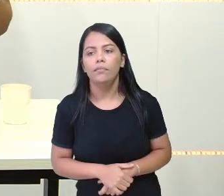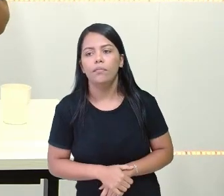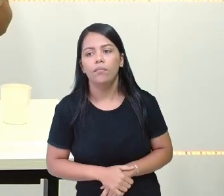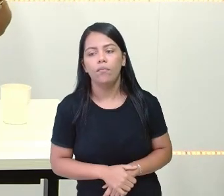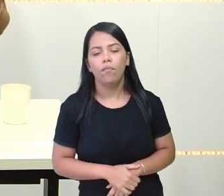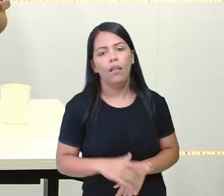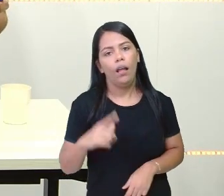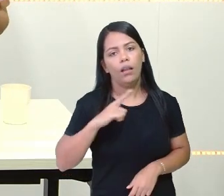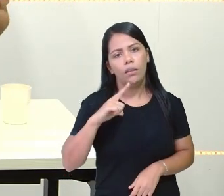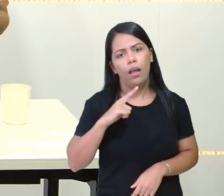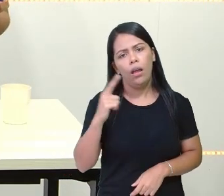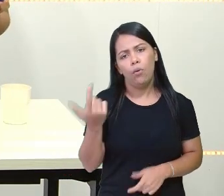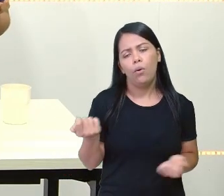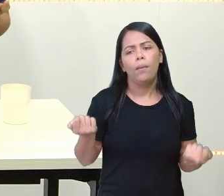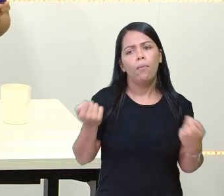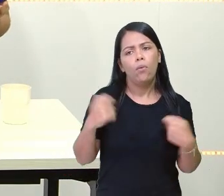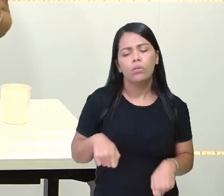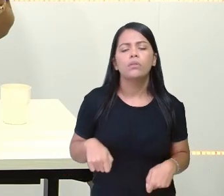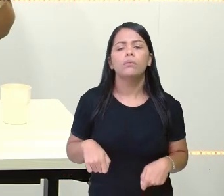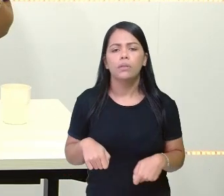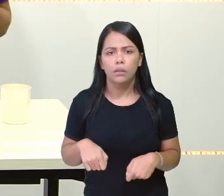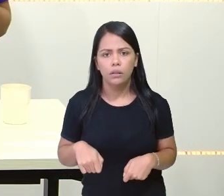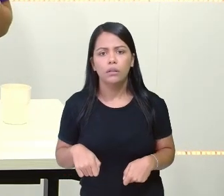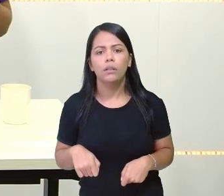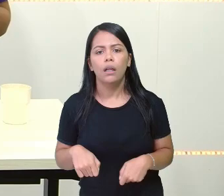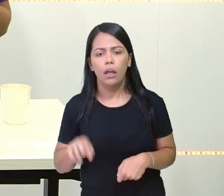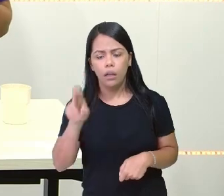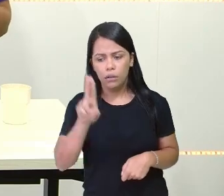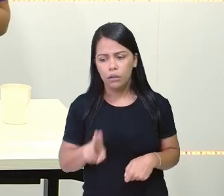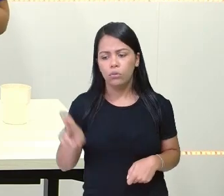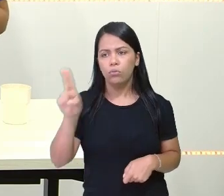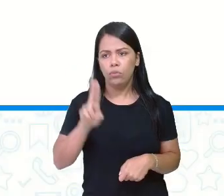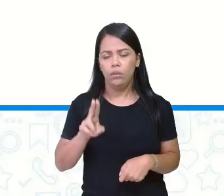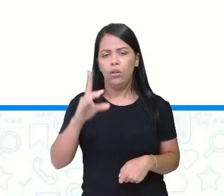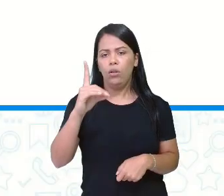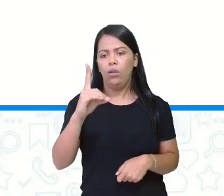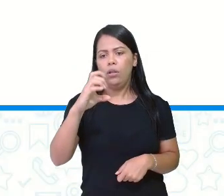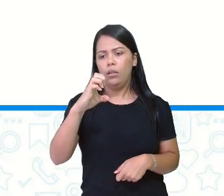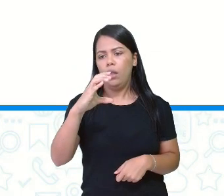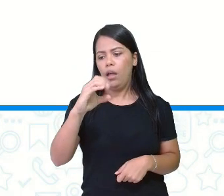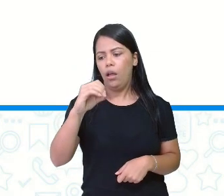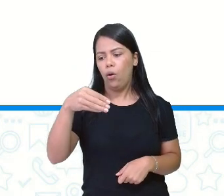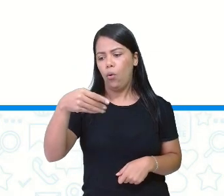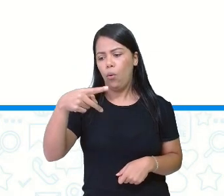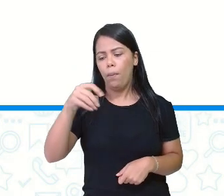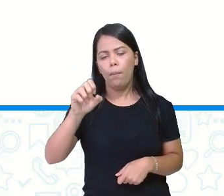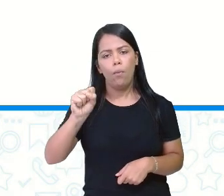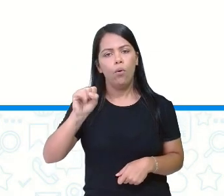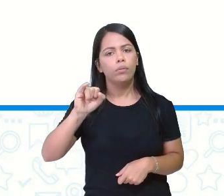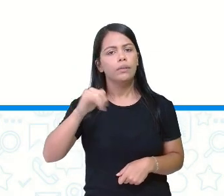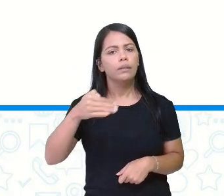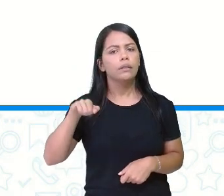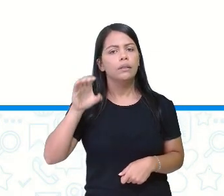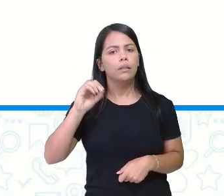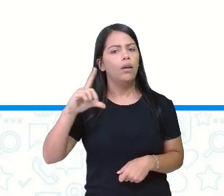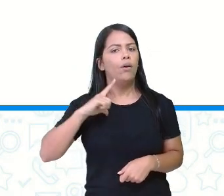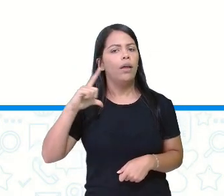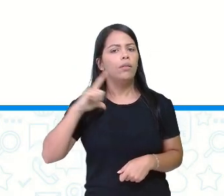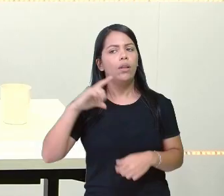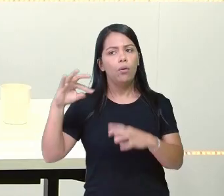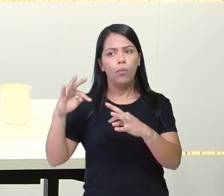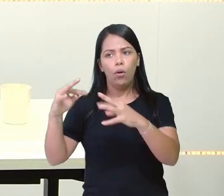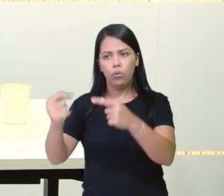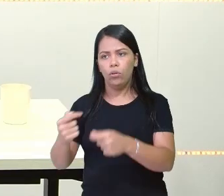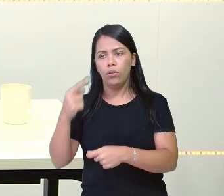possibilidade através da decomposição. Eu tenho o meu total e vou,